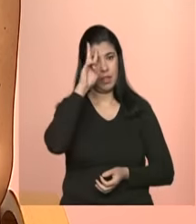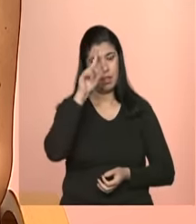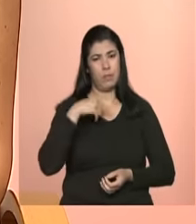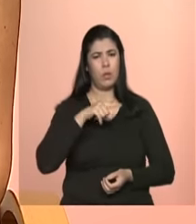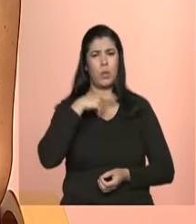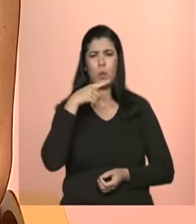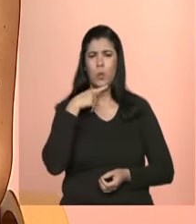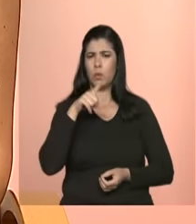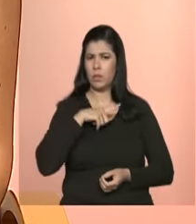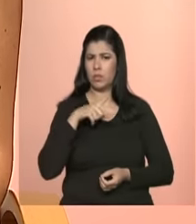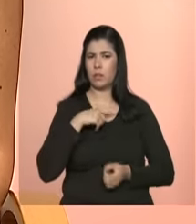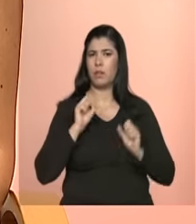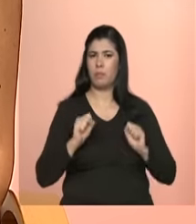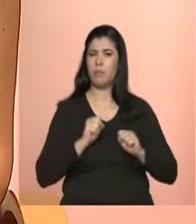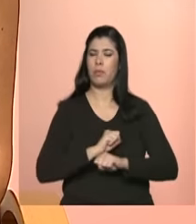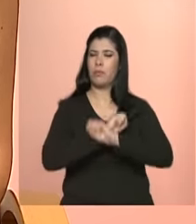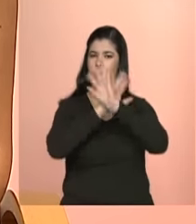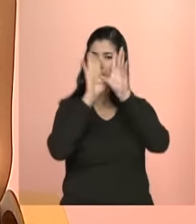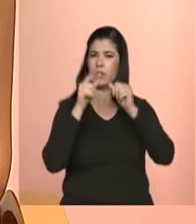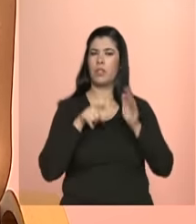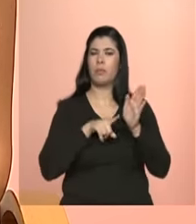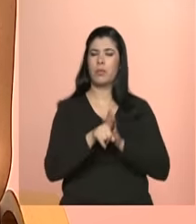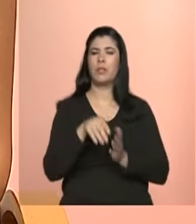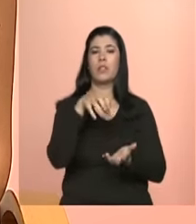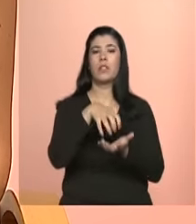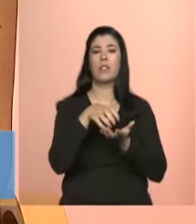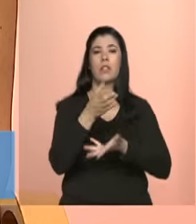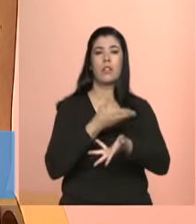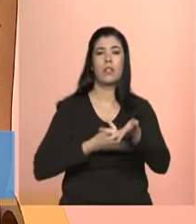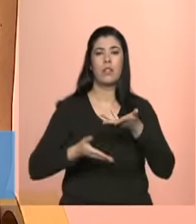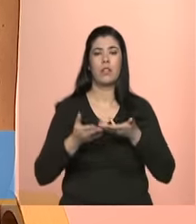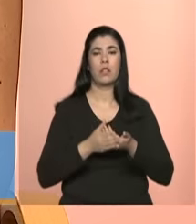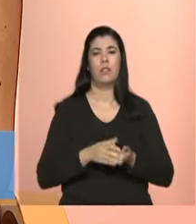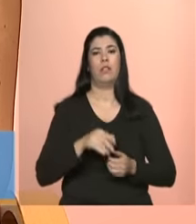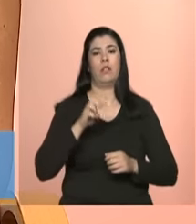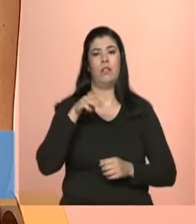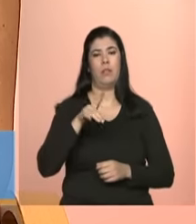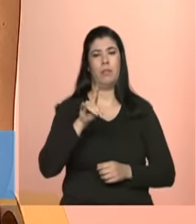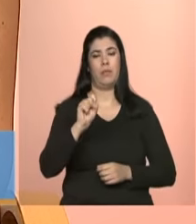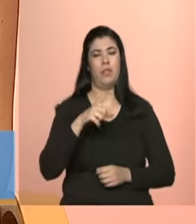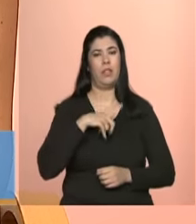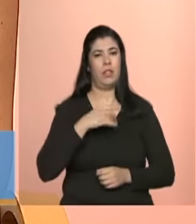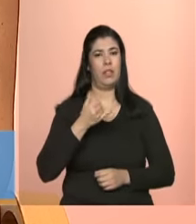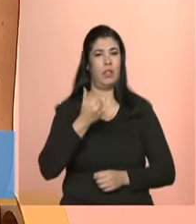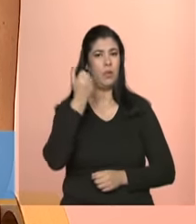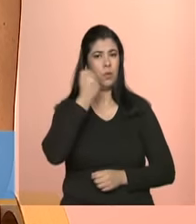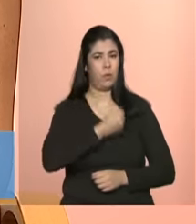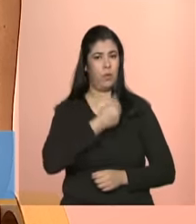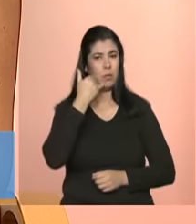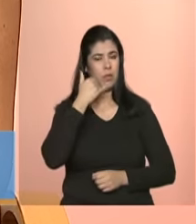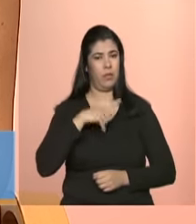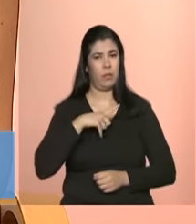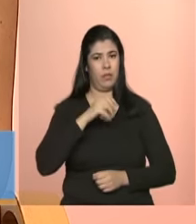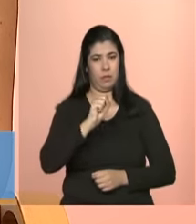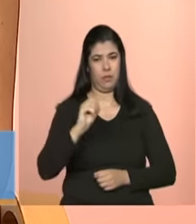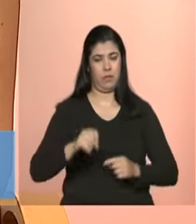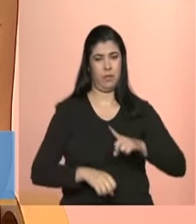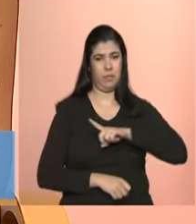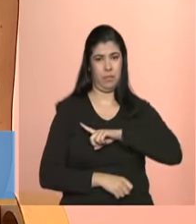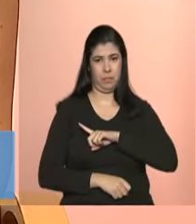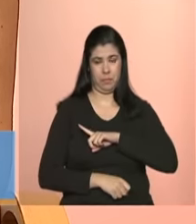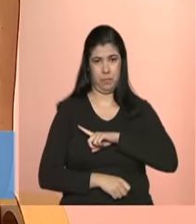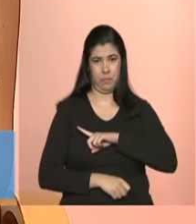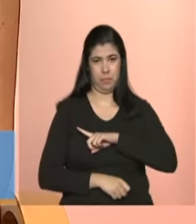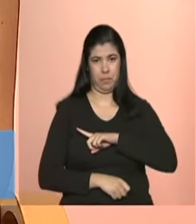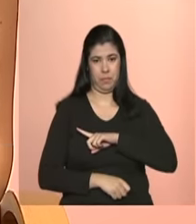dúvidas podem ser esclarecidas pela Central de Relacionamento do MDS no telefone 0800-707